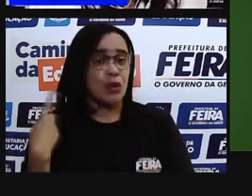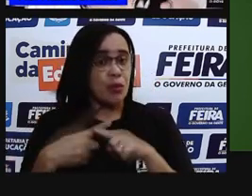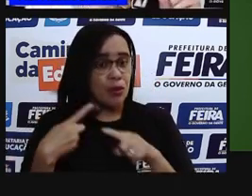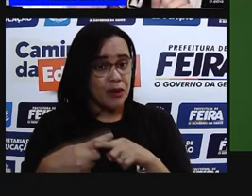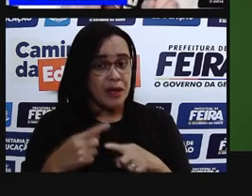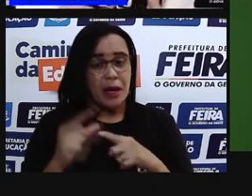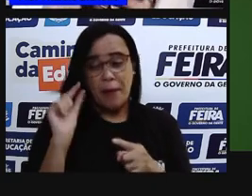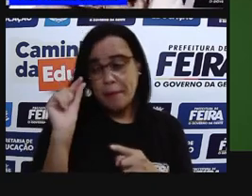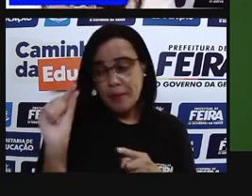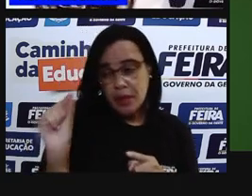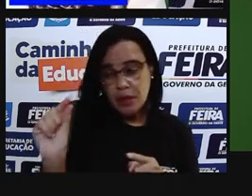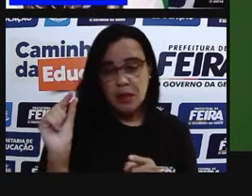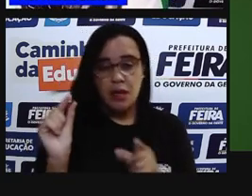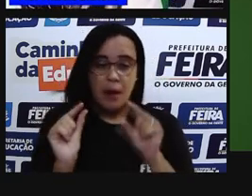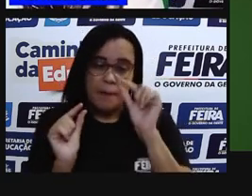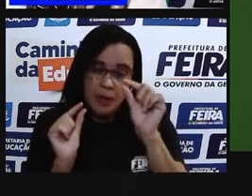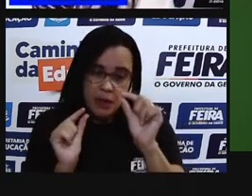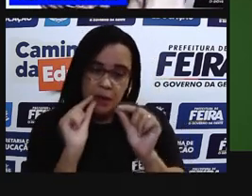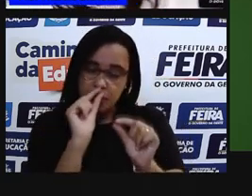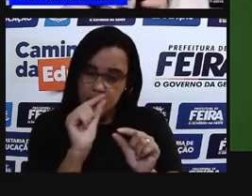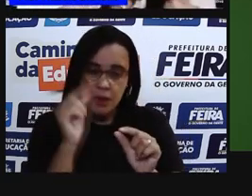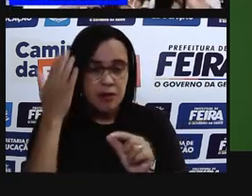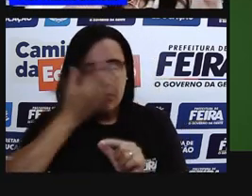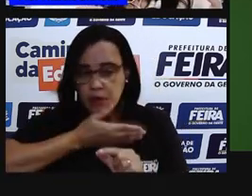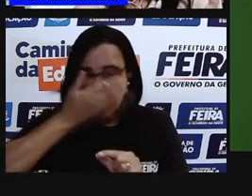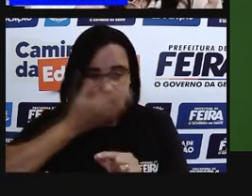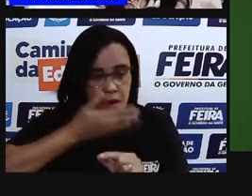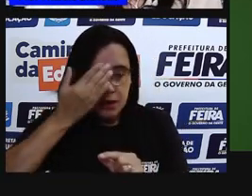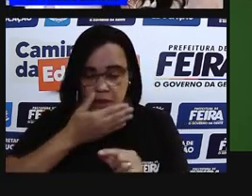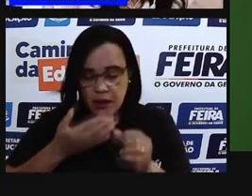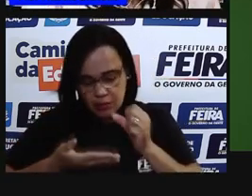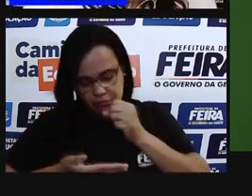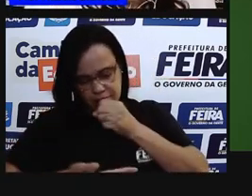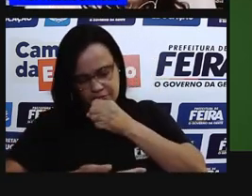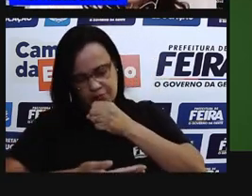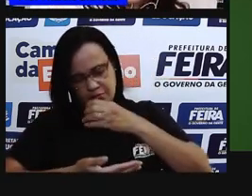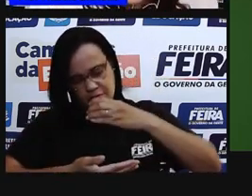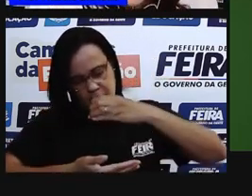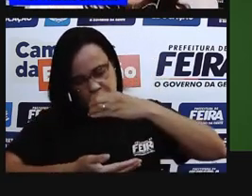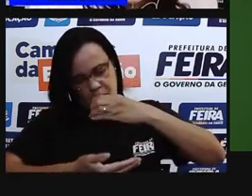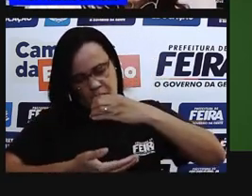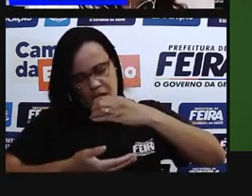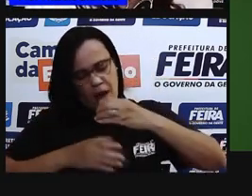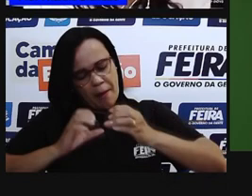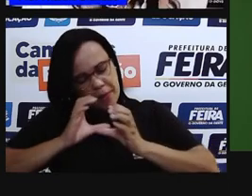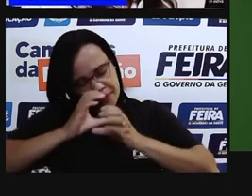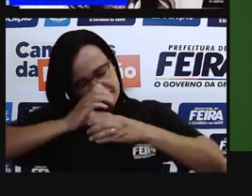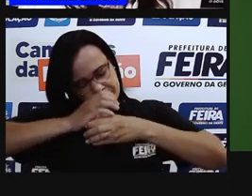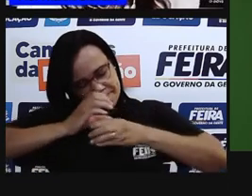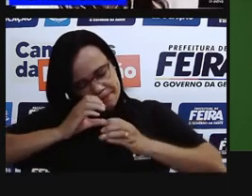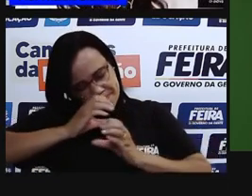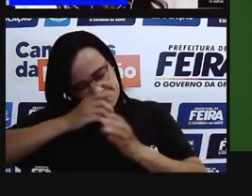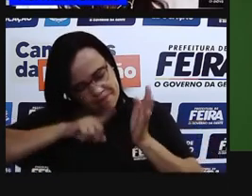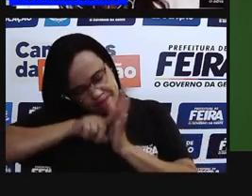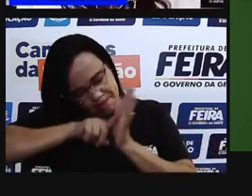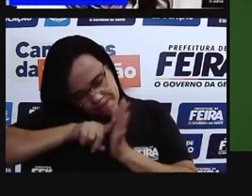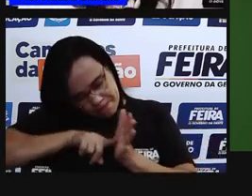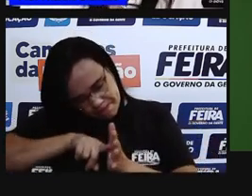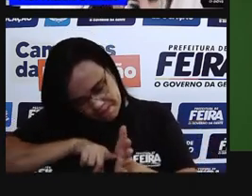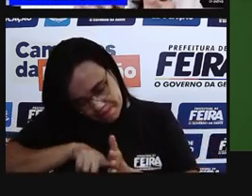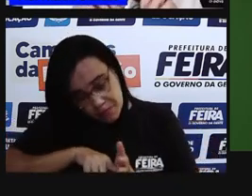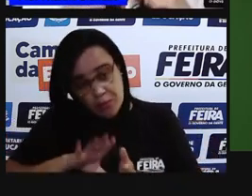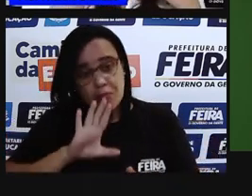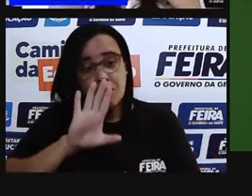gente vai chamar de microscópico, que existe dentro de todos nós, chamado célula.